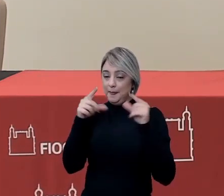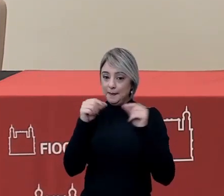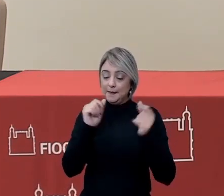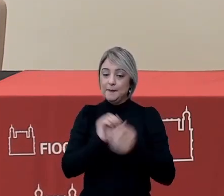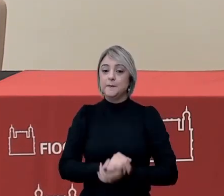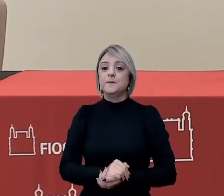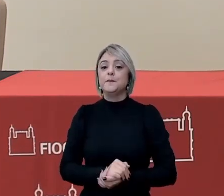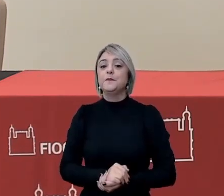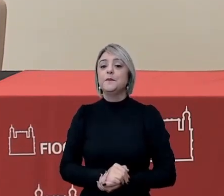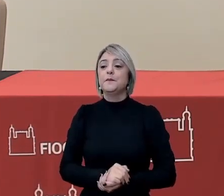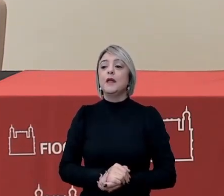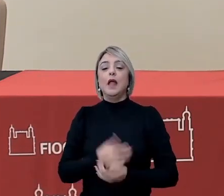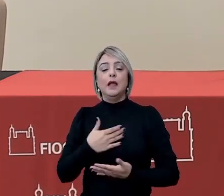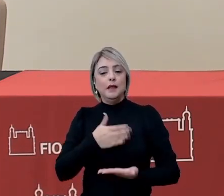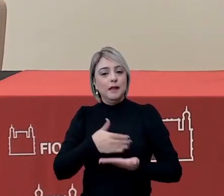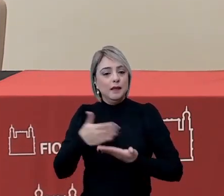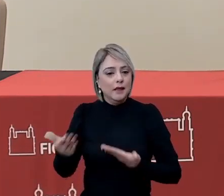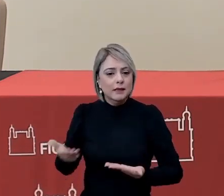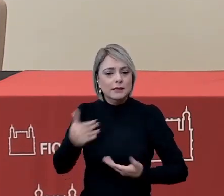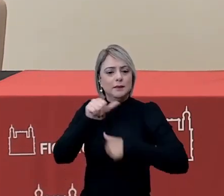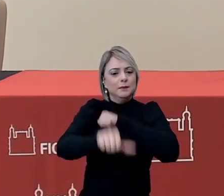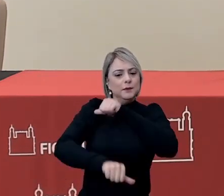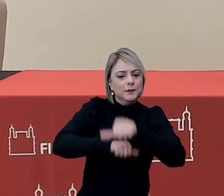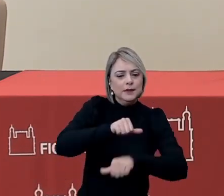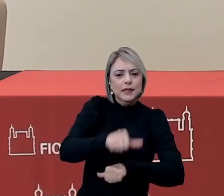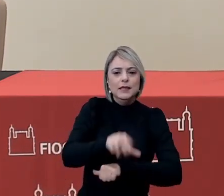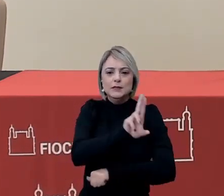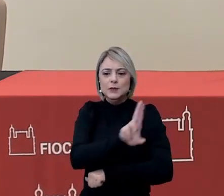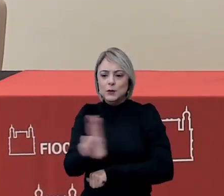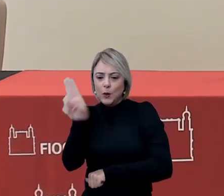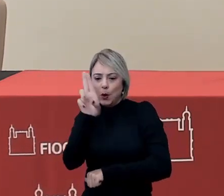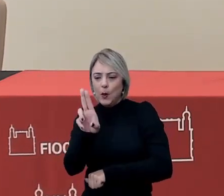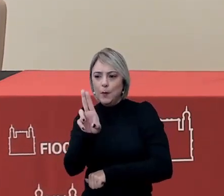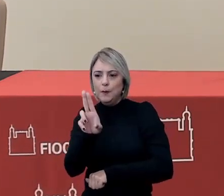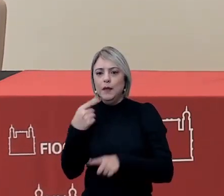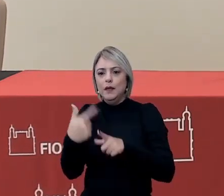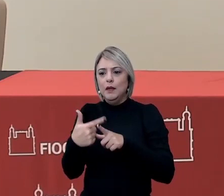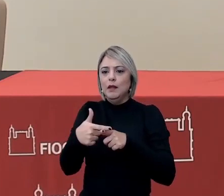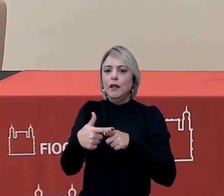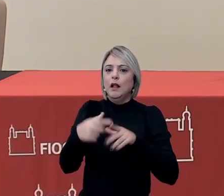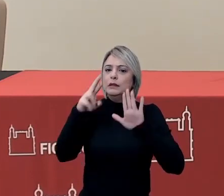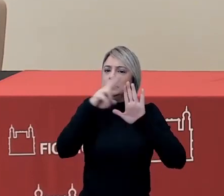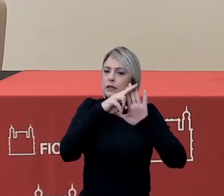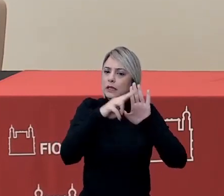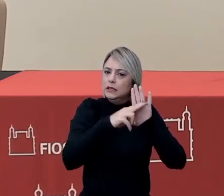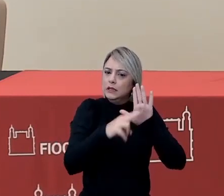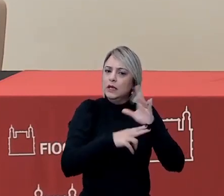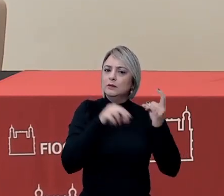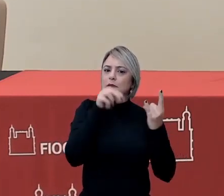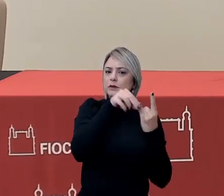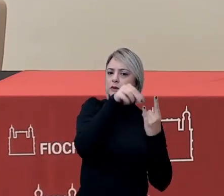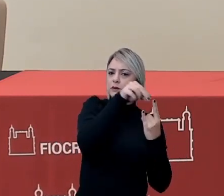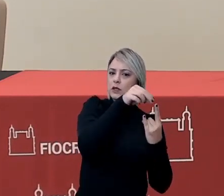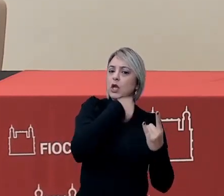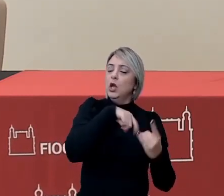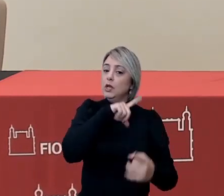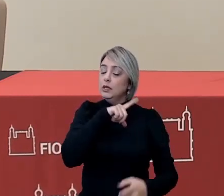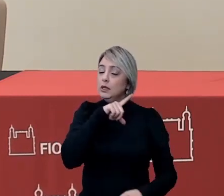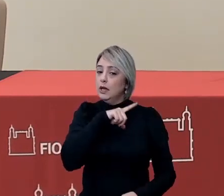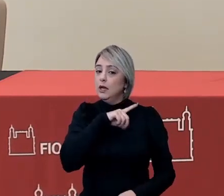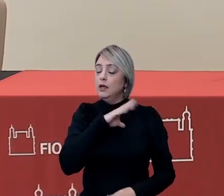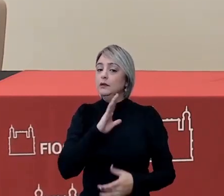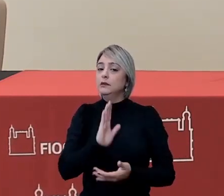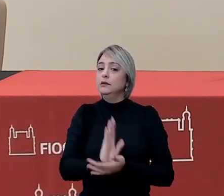Brasília, que passou por essa mudança aqui de nome em função das normativas da Fiocruz e do que a gente tem